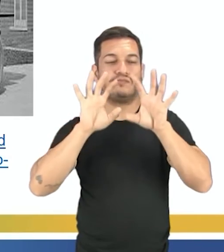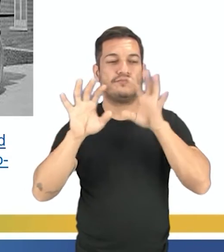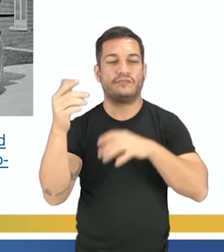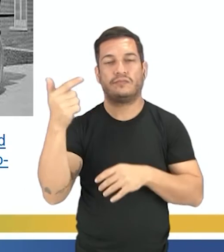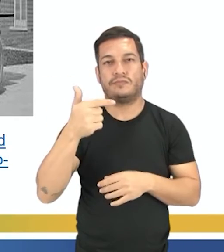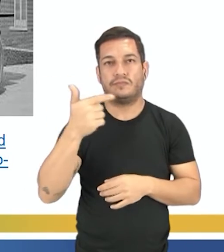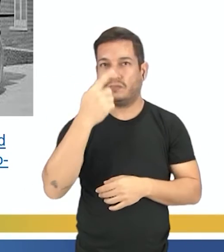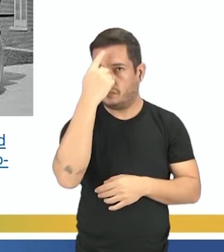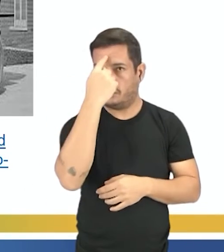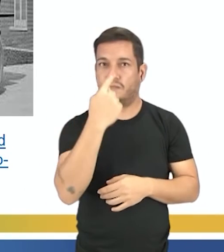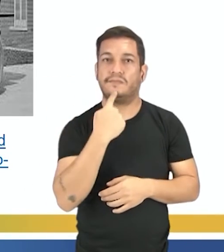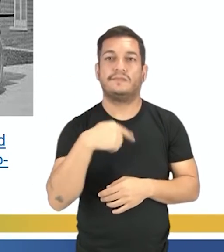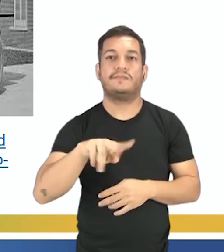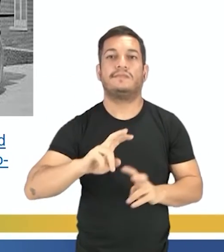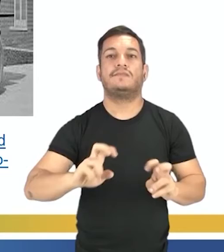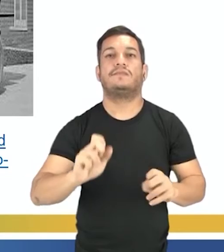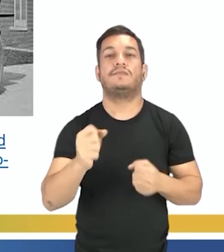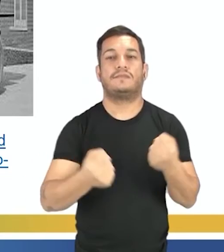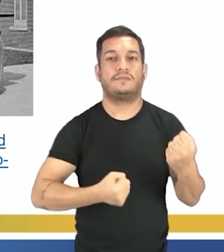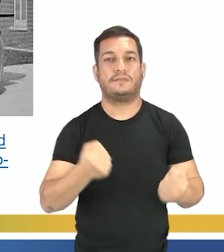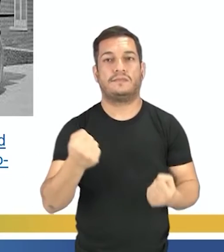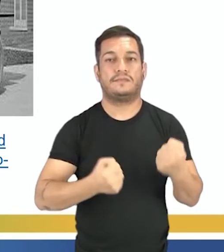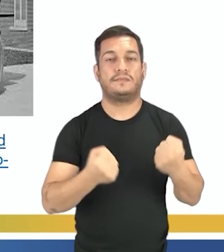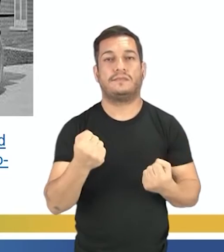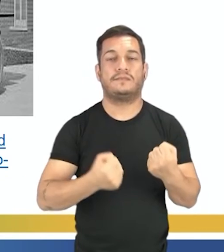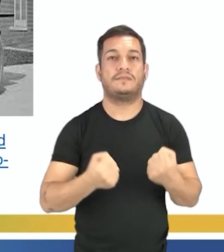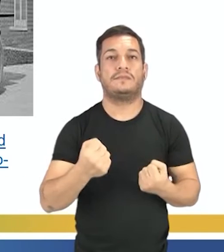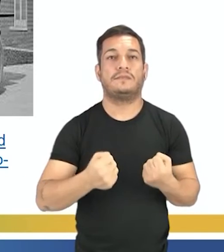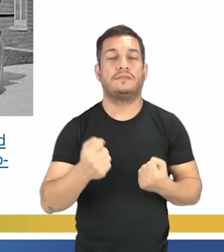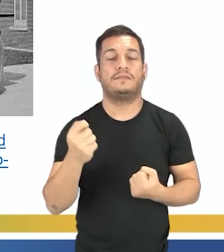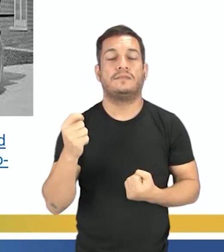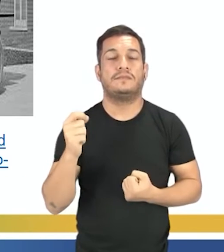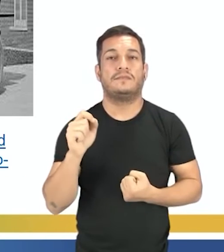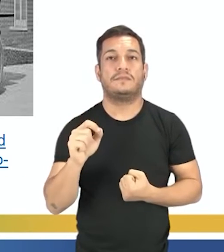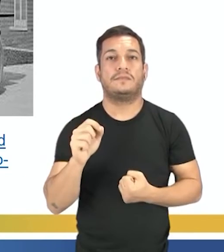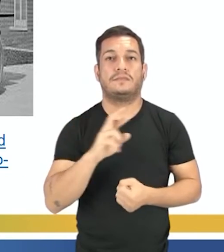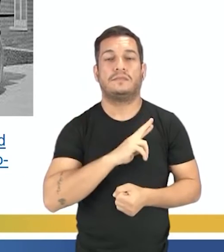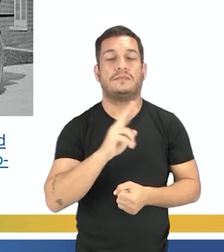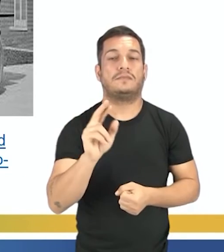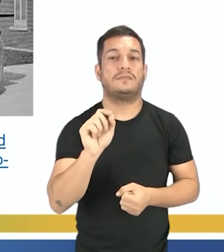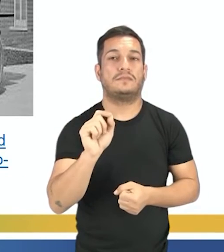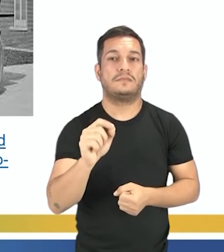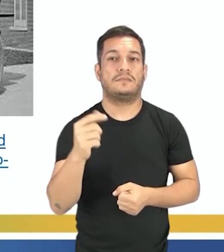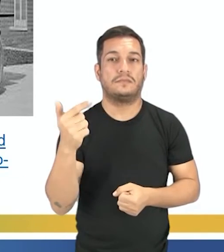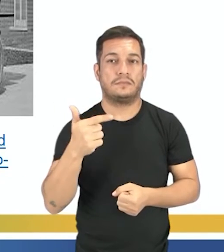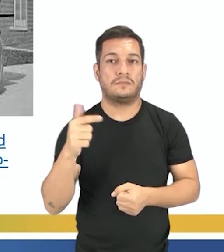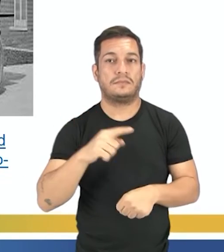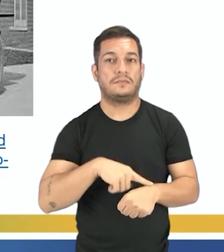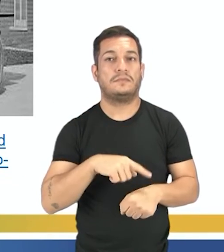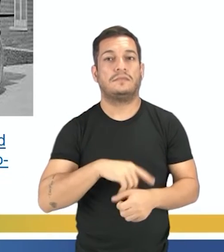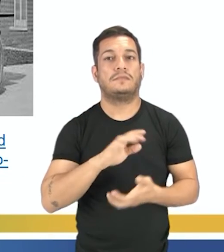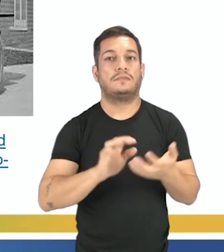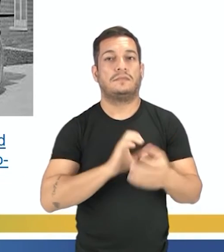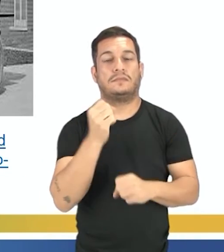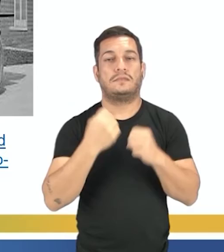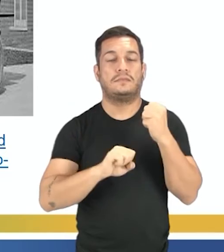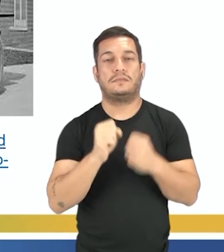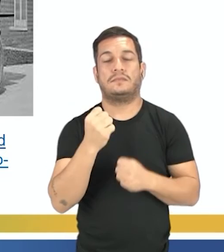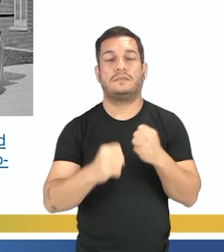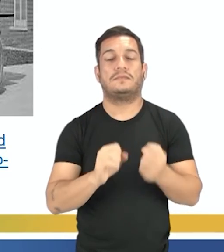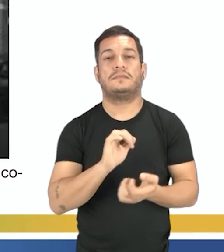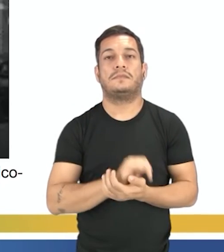segunda imagem, percebemos um carro que representa a segunda fase da Revolução Industrial